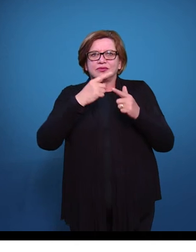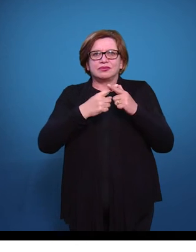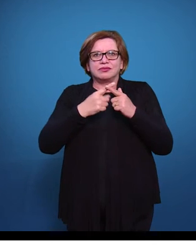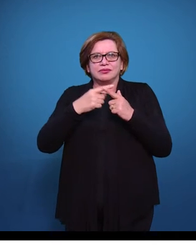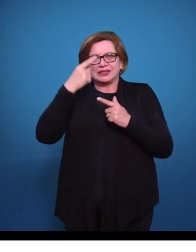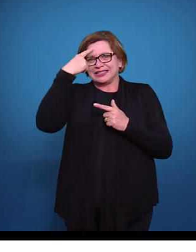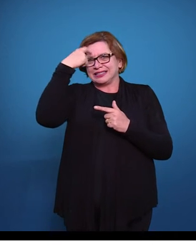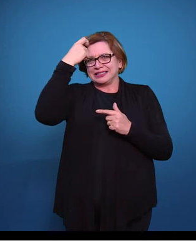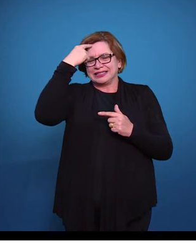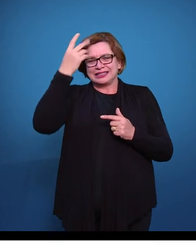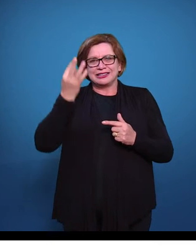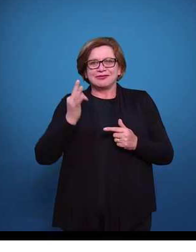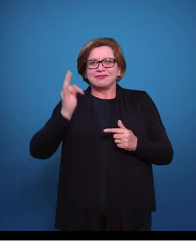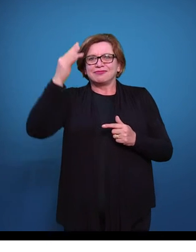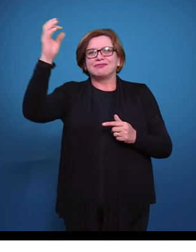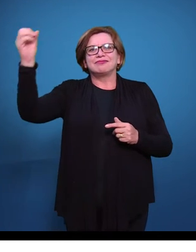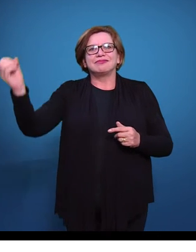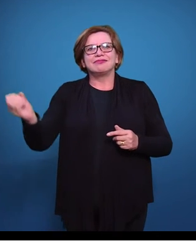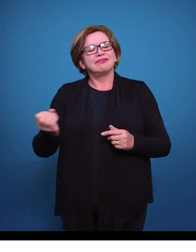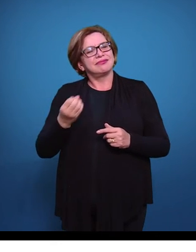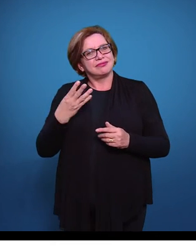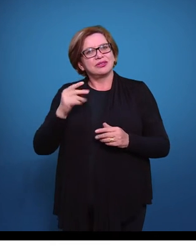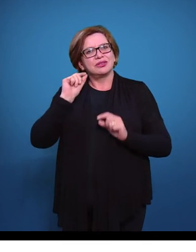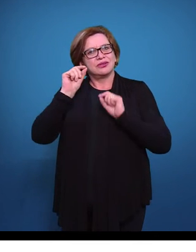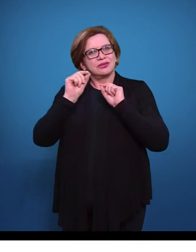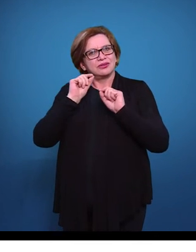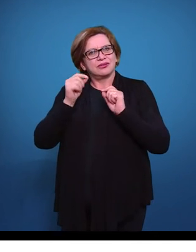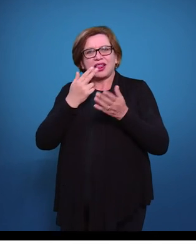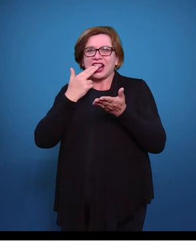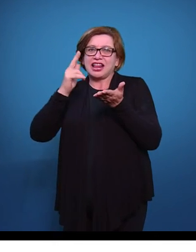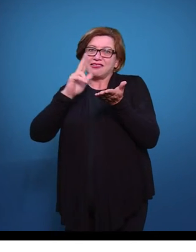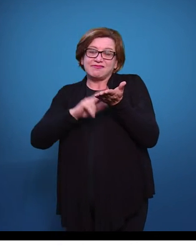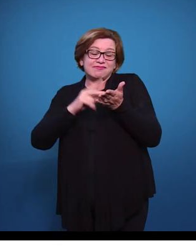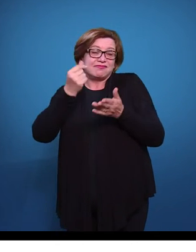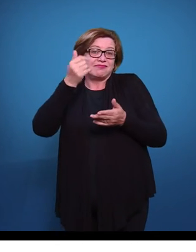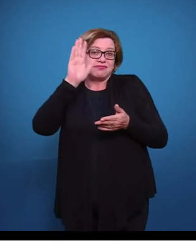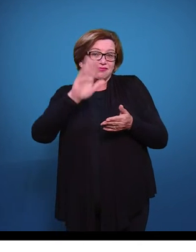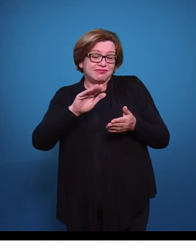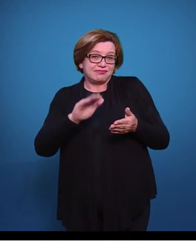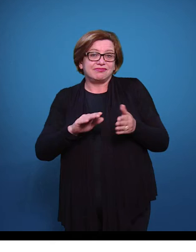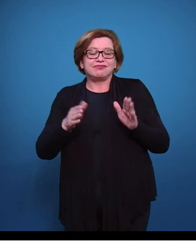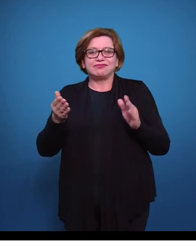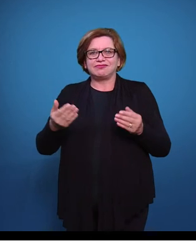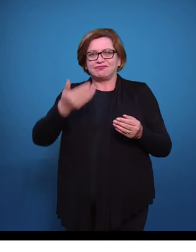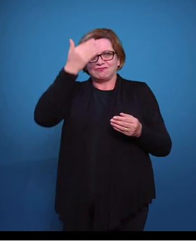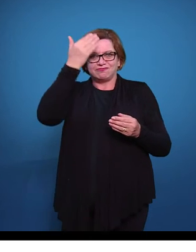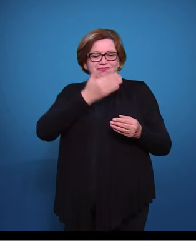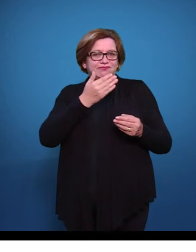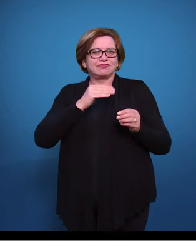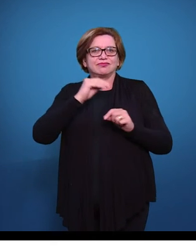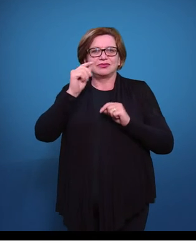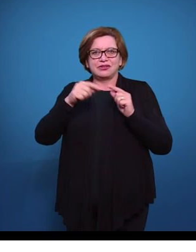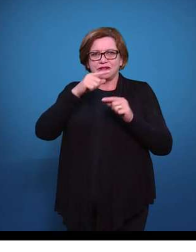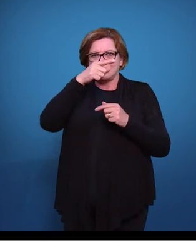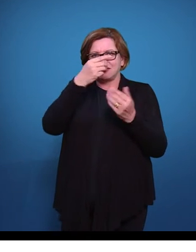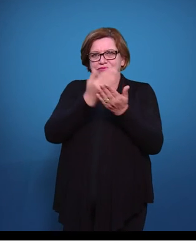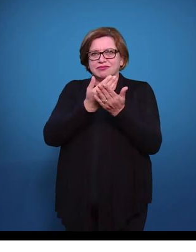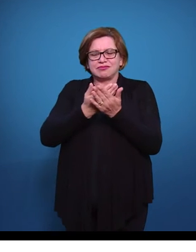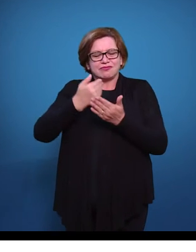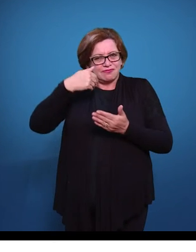invenção de uma nova tecnologia na época, que eram os serviços postais baratos e confiáveis. Para saber mais,